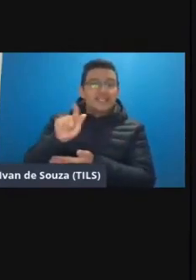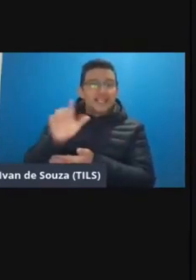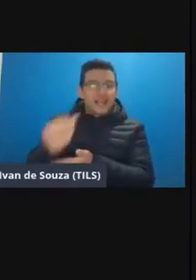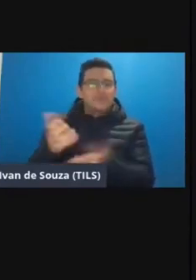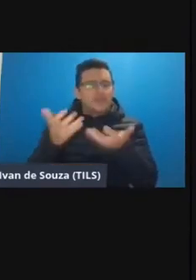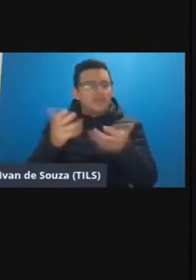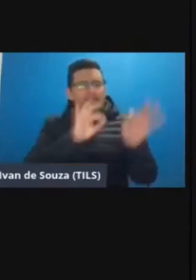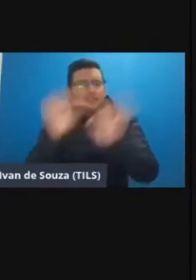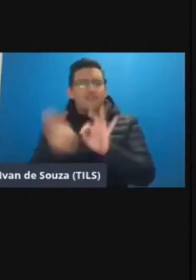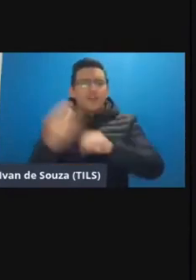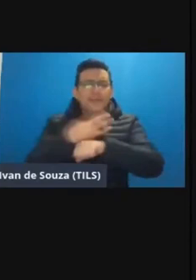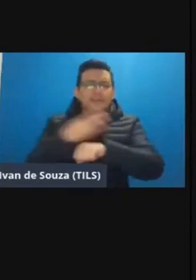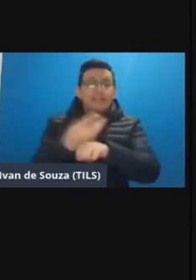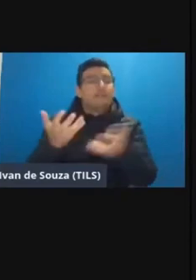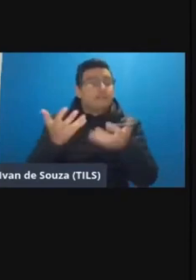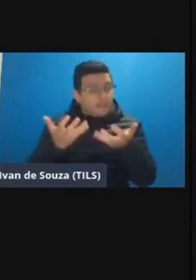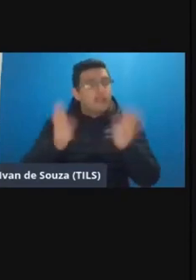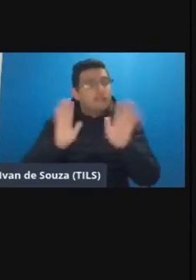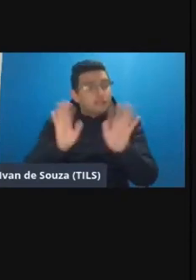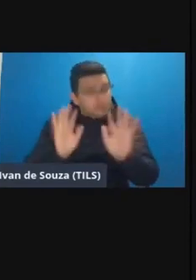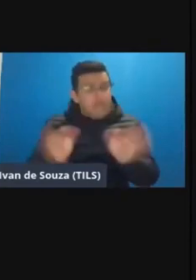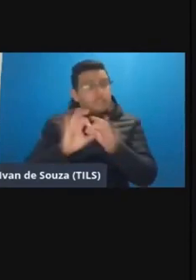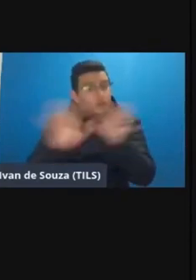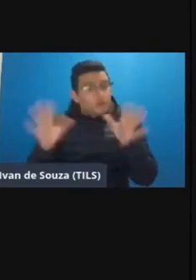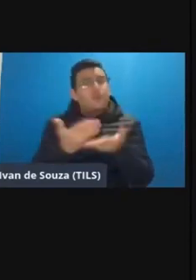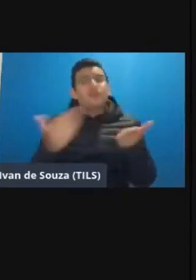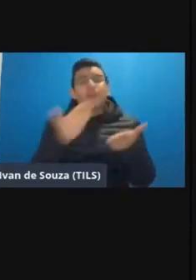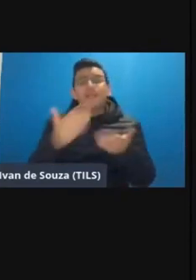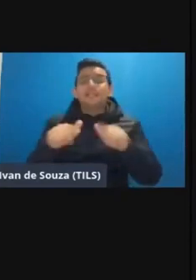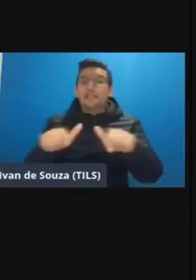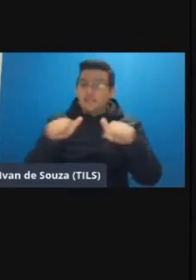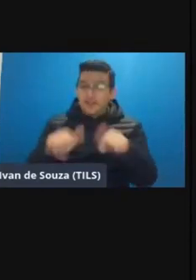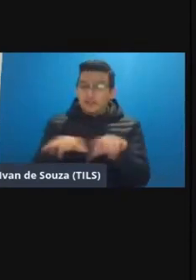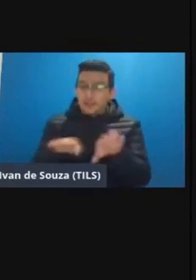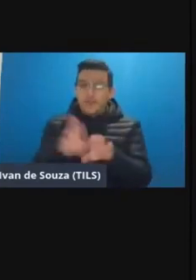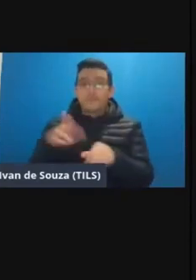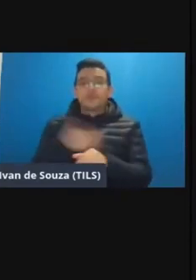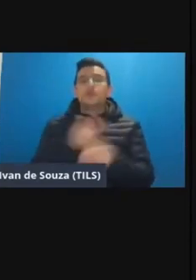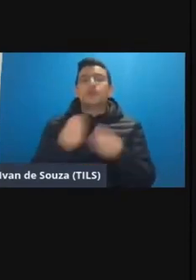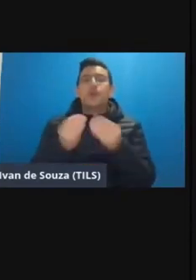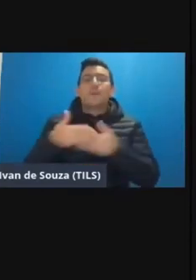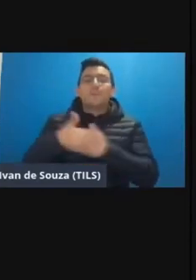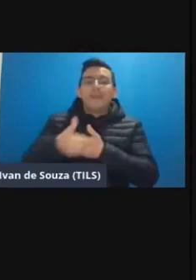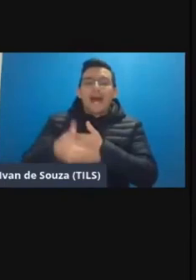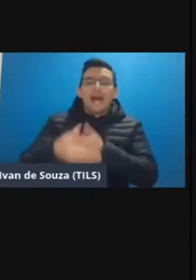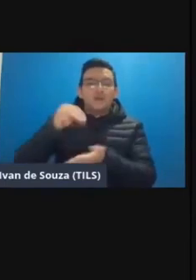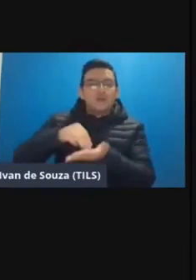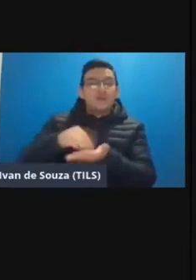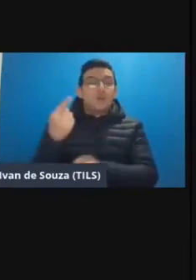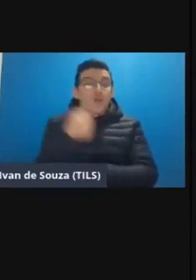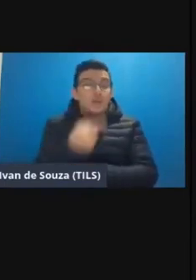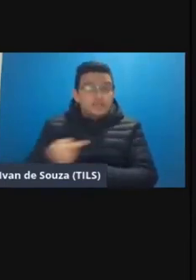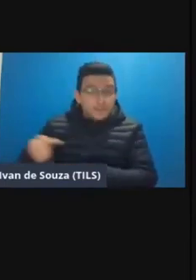está disponível na UFR aberta inclusive para pedir certificação a gente deixa o prazo de pelo menos uma